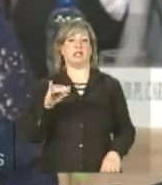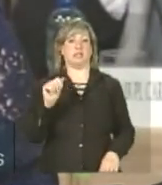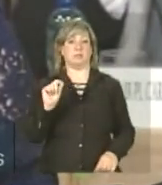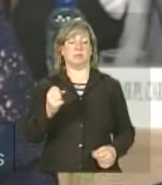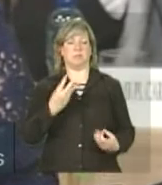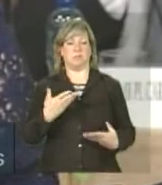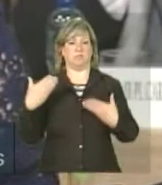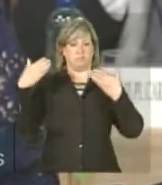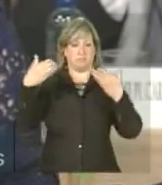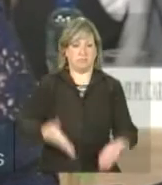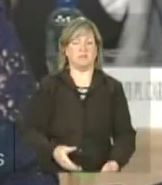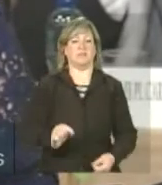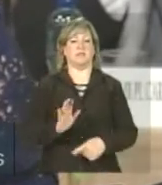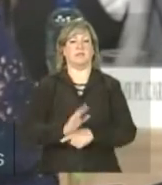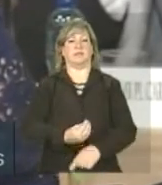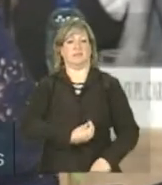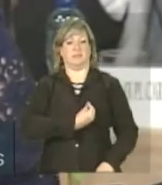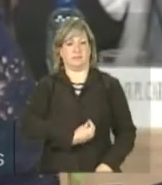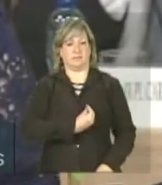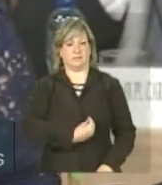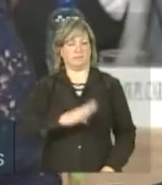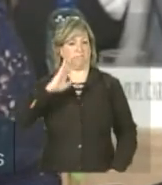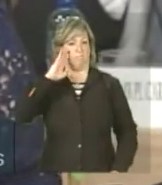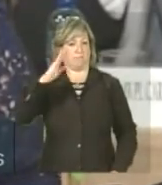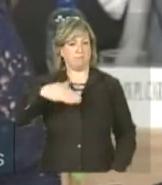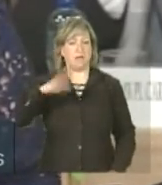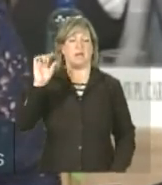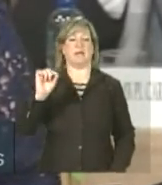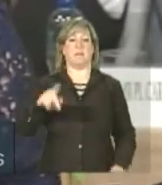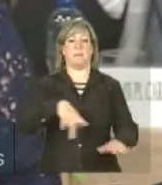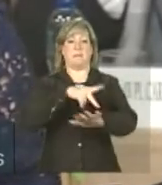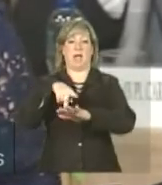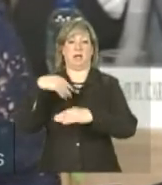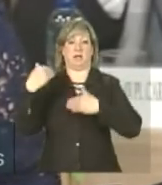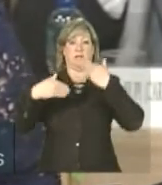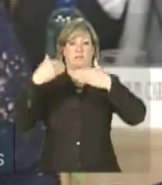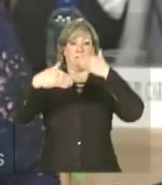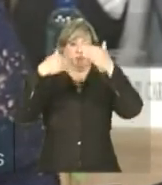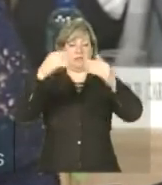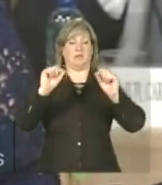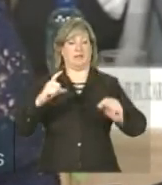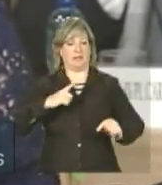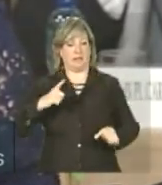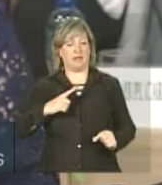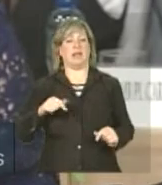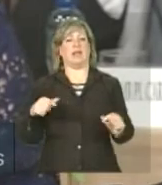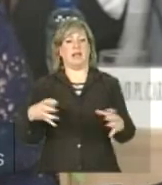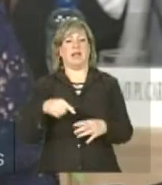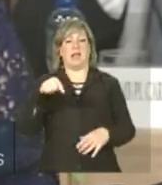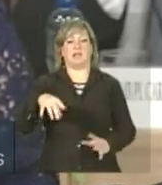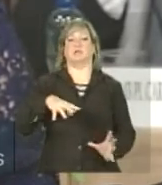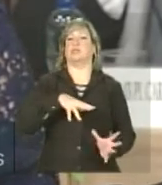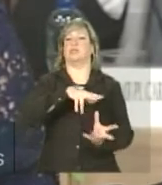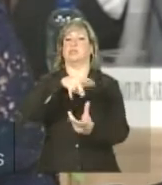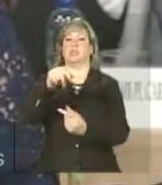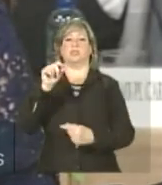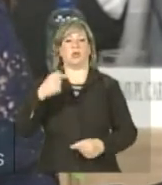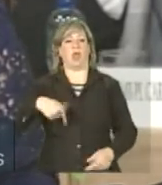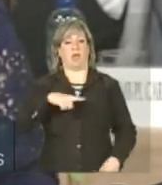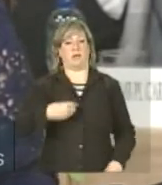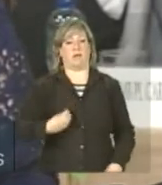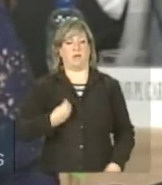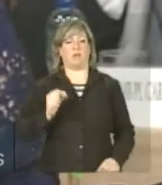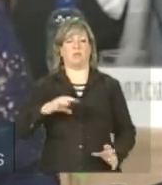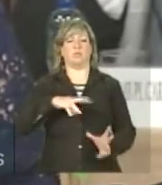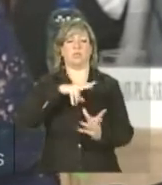presença livre e soberana dos países em desenvolvimento neste mundo que vivemos